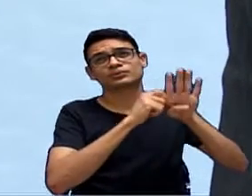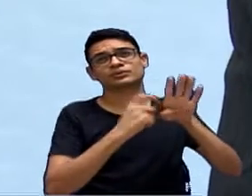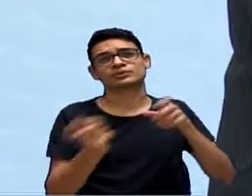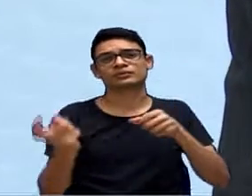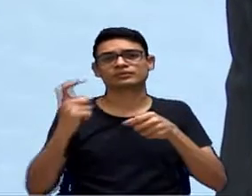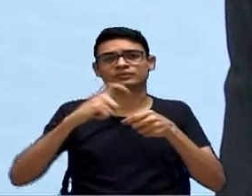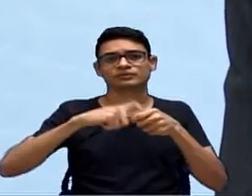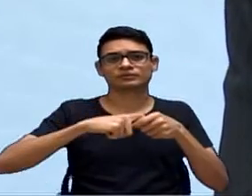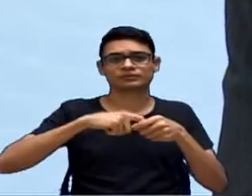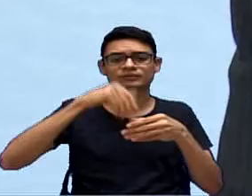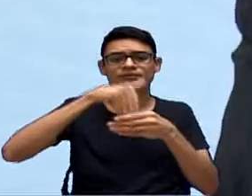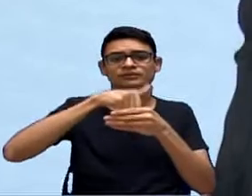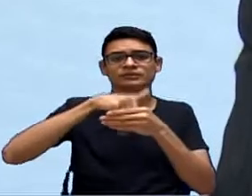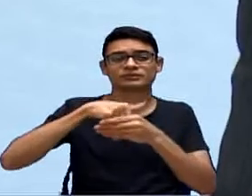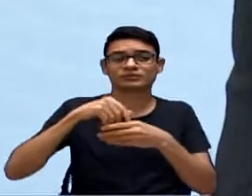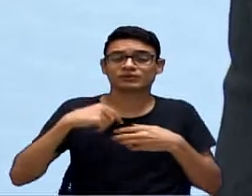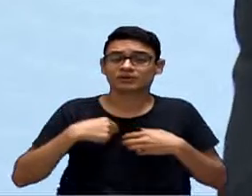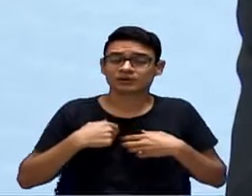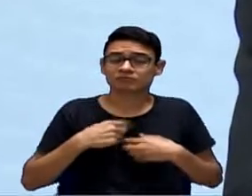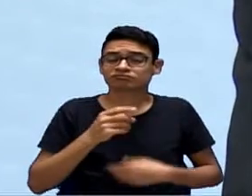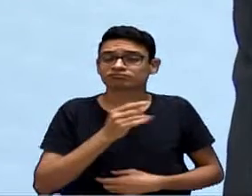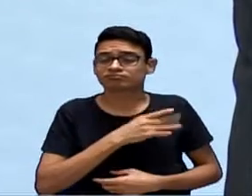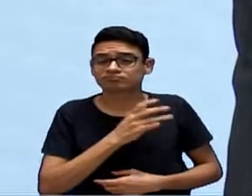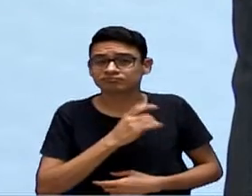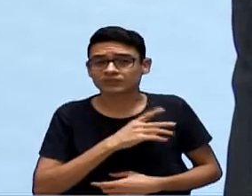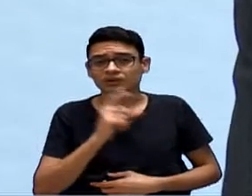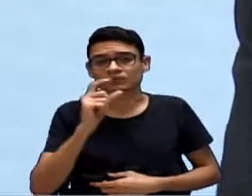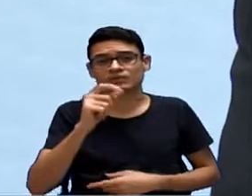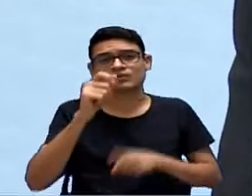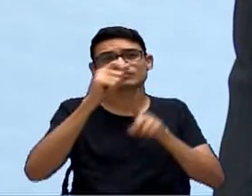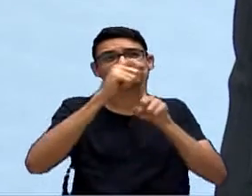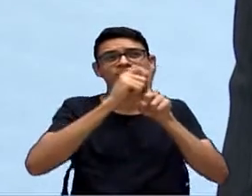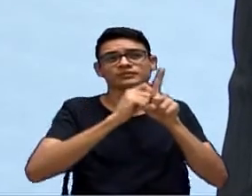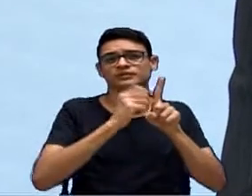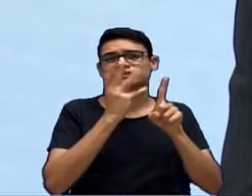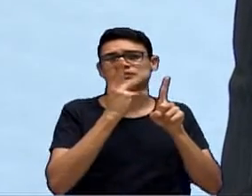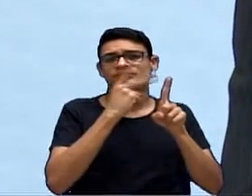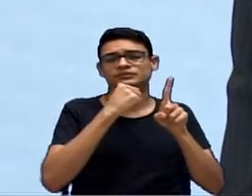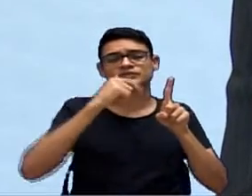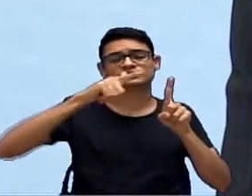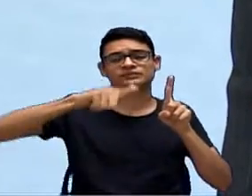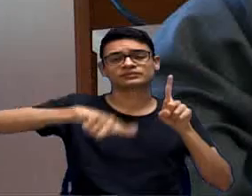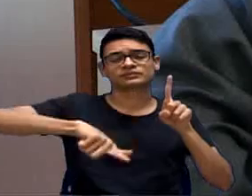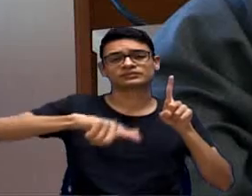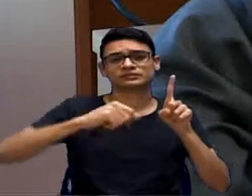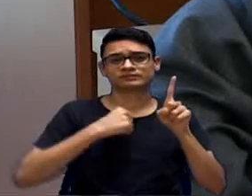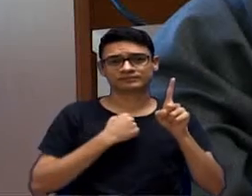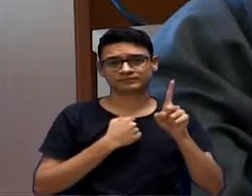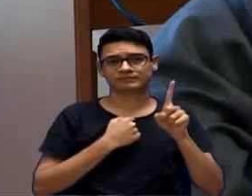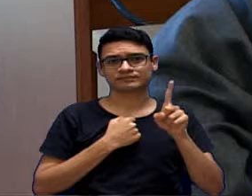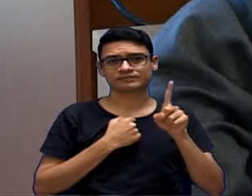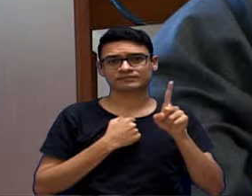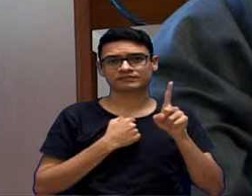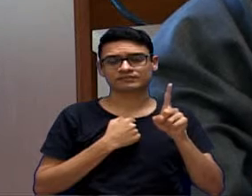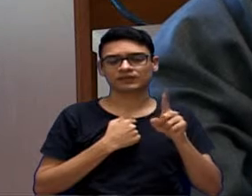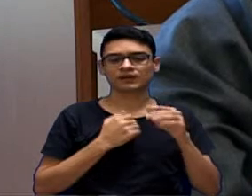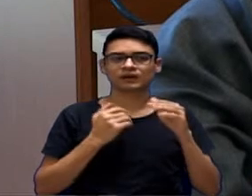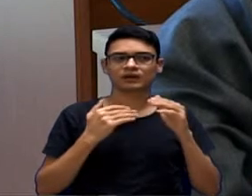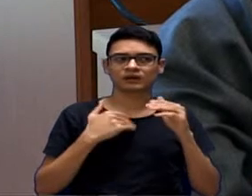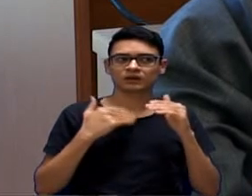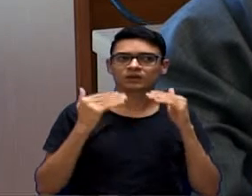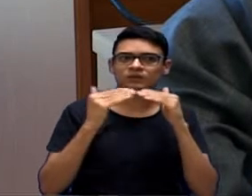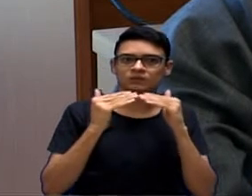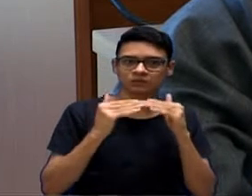Eu tenho um receio de demorarmos mais um mês, por mais que o senhor garanta... Uma parte, de provar a excelência. Sim. Vossa